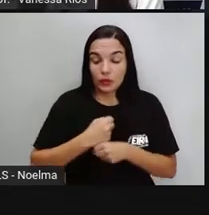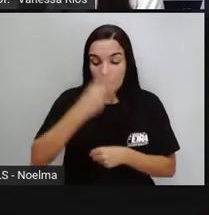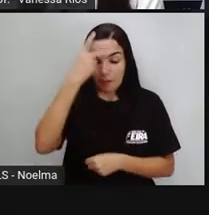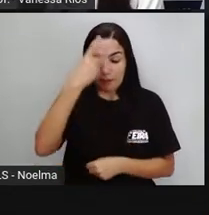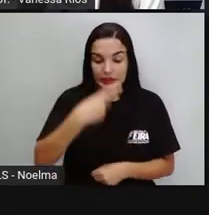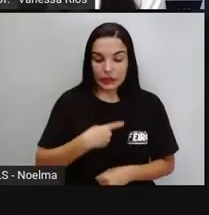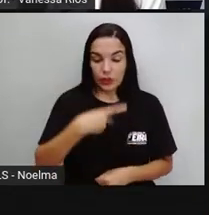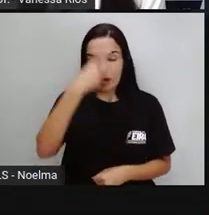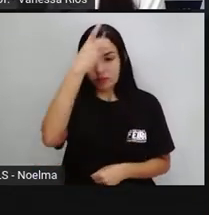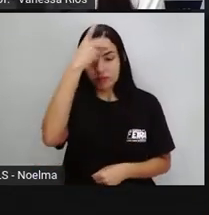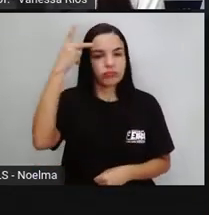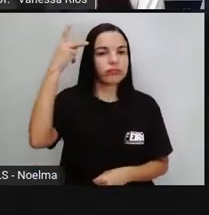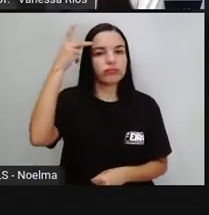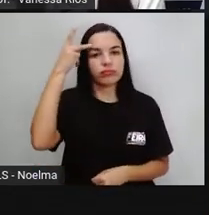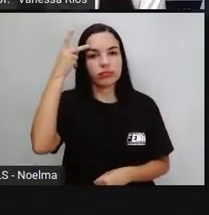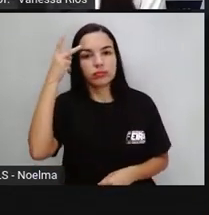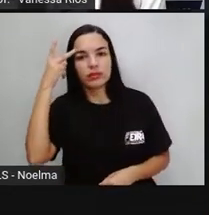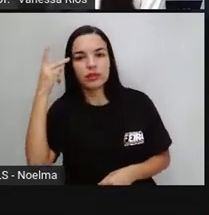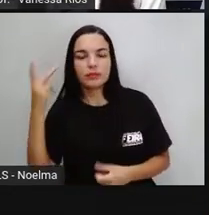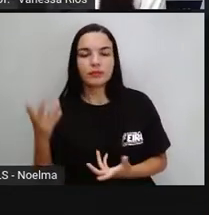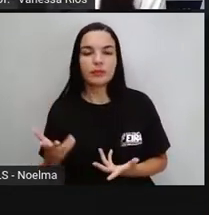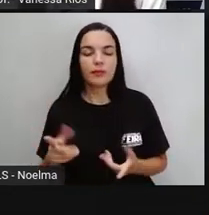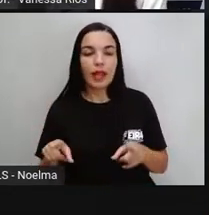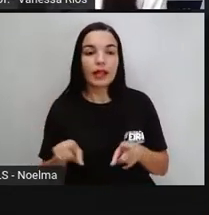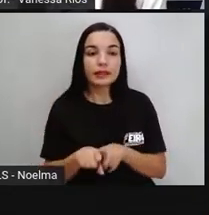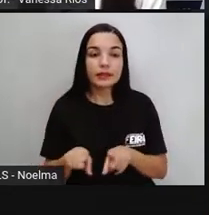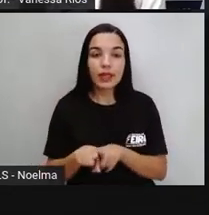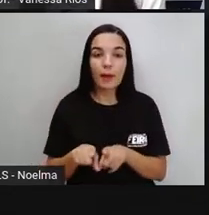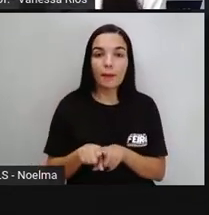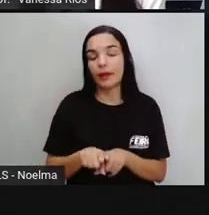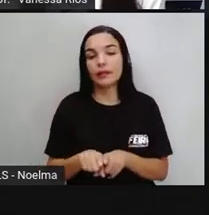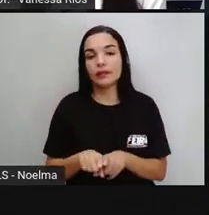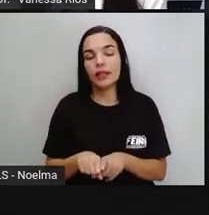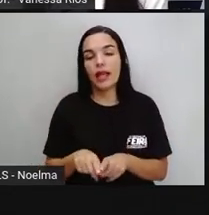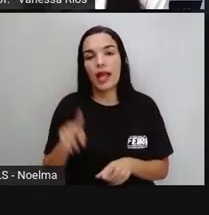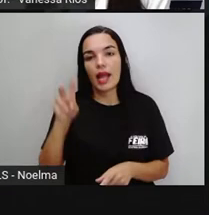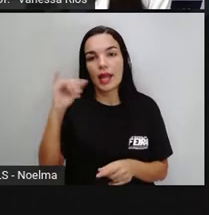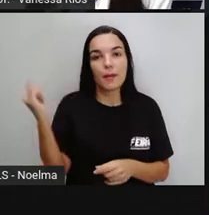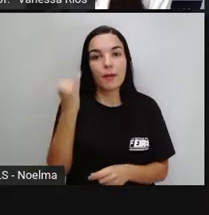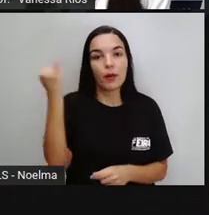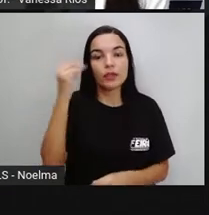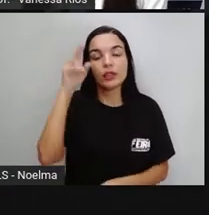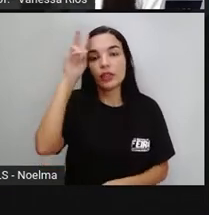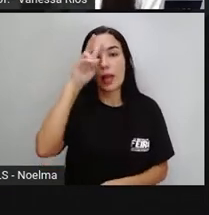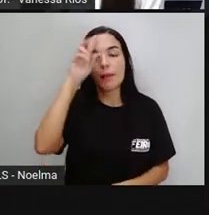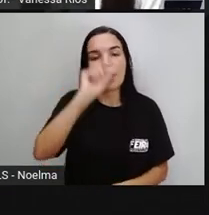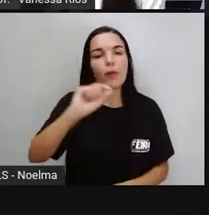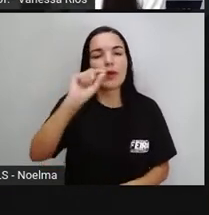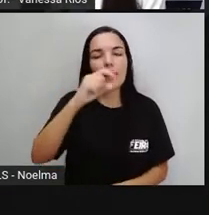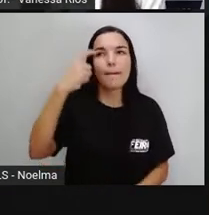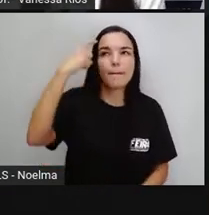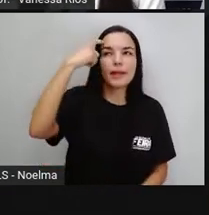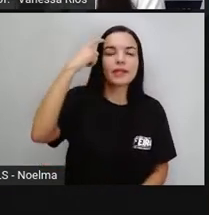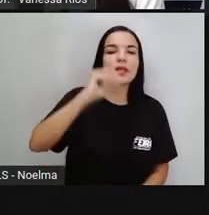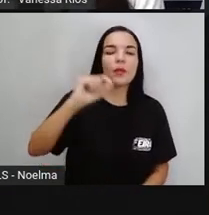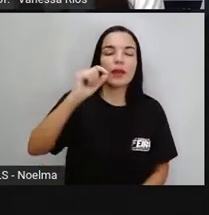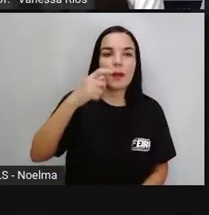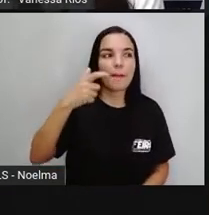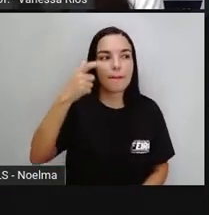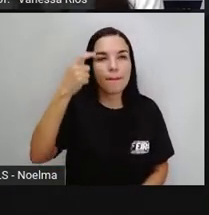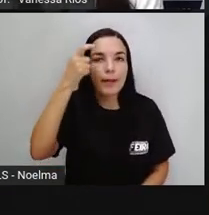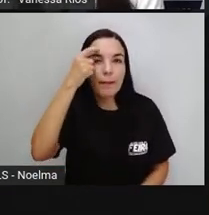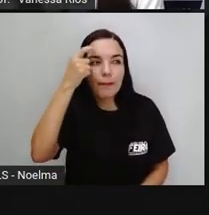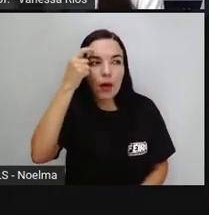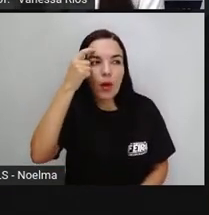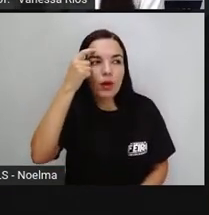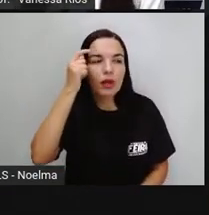indivíduo. E aí é importante lembrar que memória, né? Quando a gente pensa em memória, e a APRO até colocou essas pecinhas de quebra